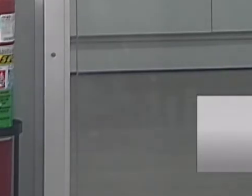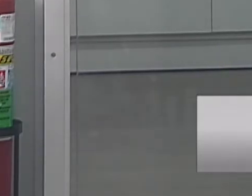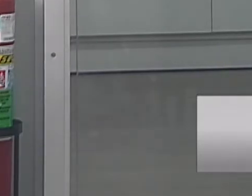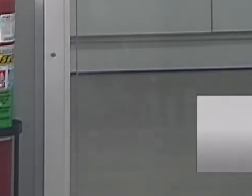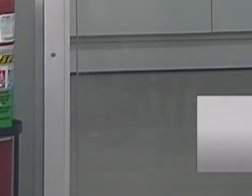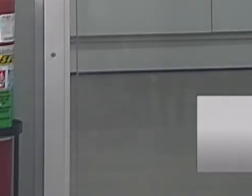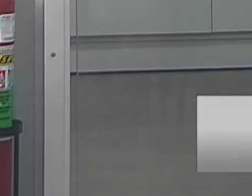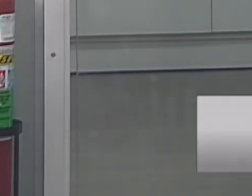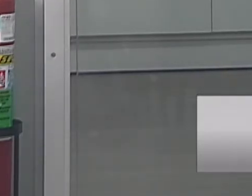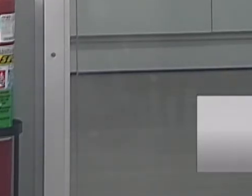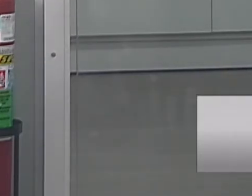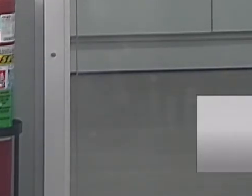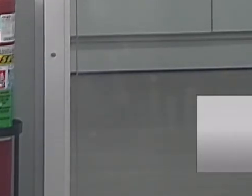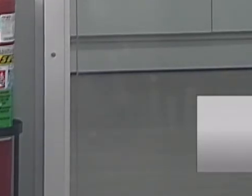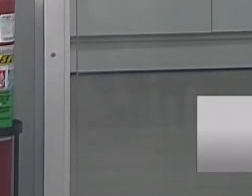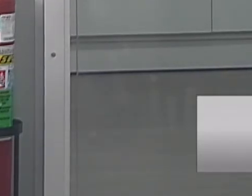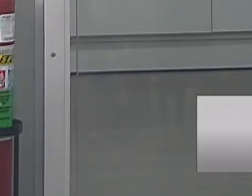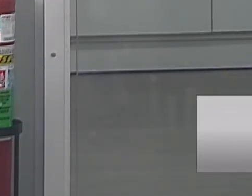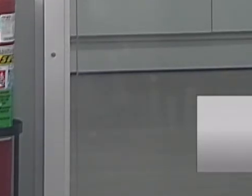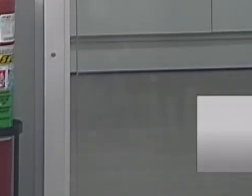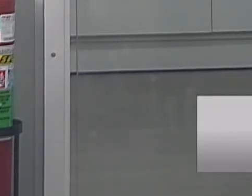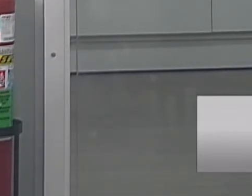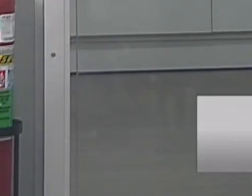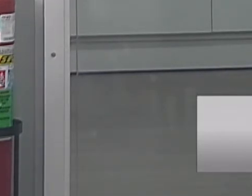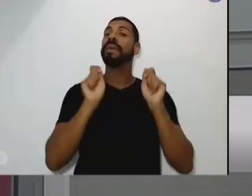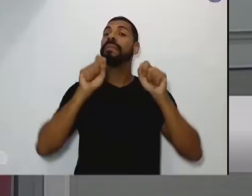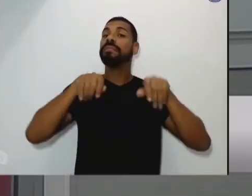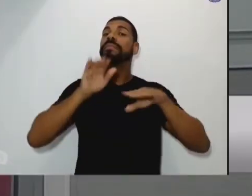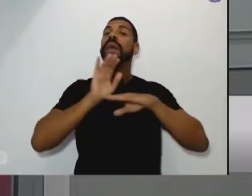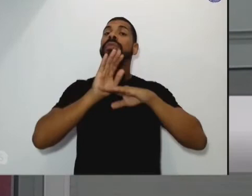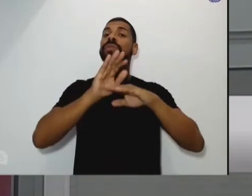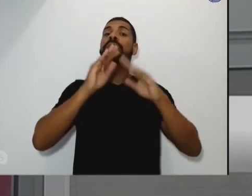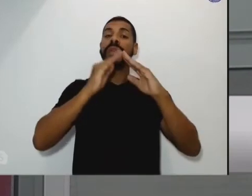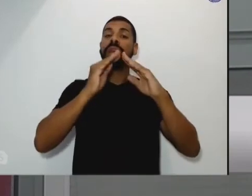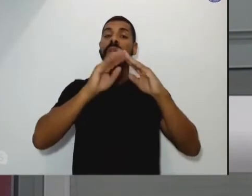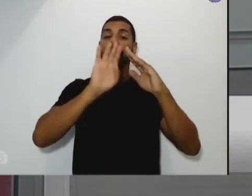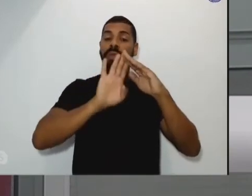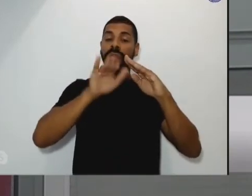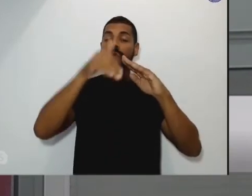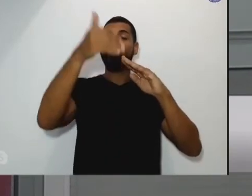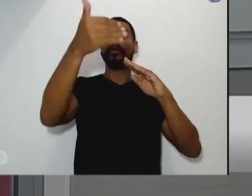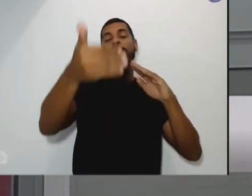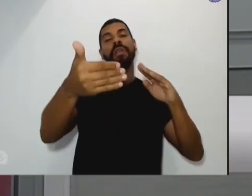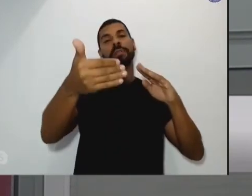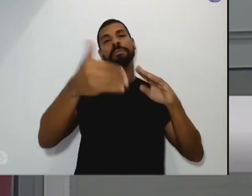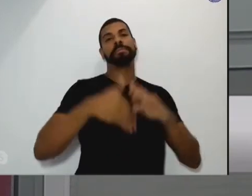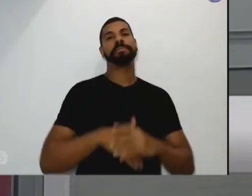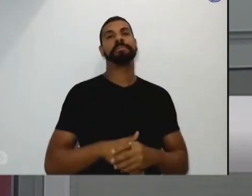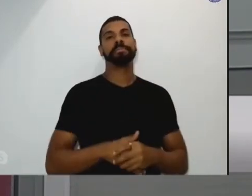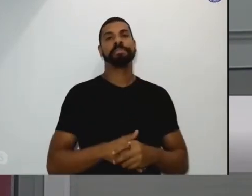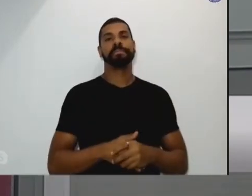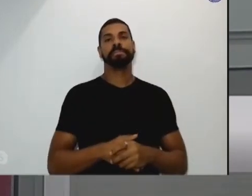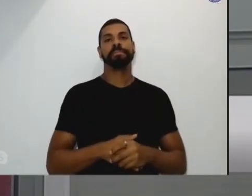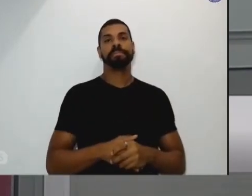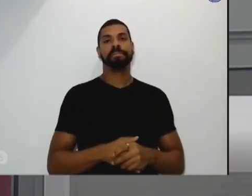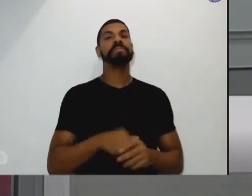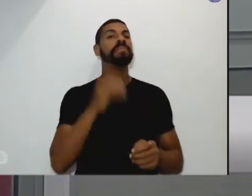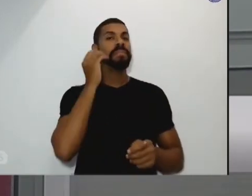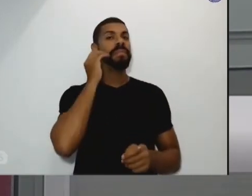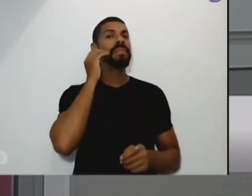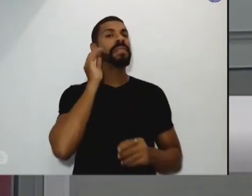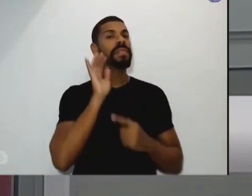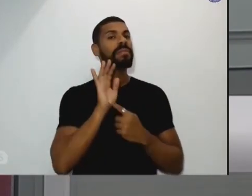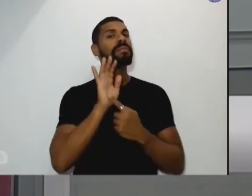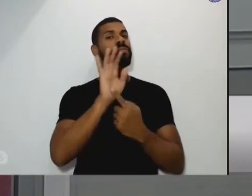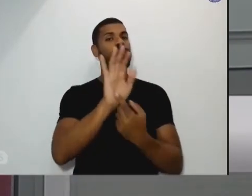de pensar no outro então a gente tem que lutar por isso mostrar para as pessoas que elas ainda têm alguma coisa guardada dentro do coração